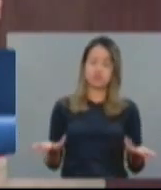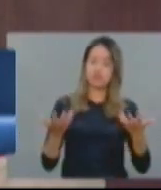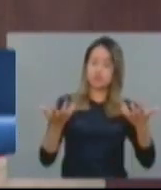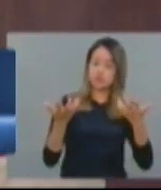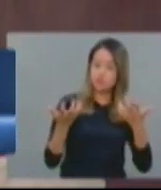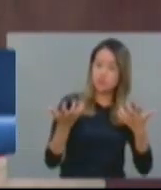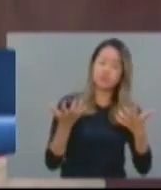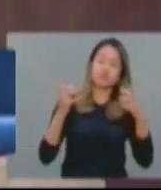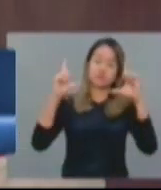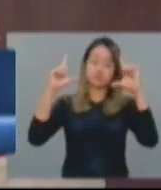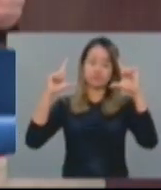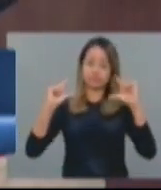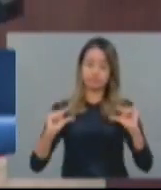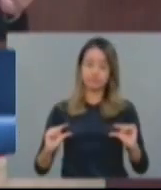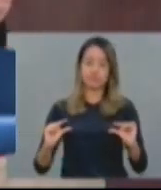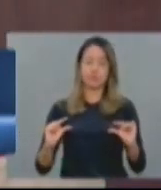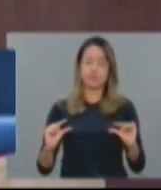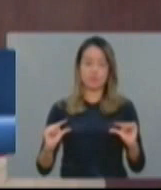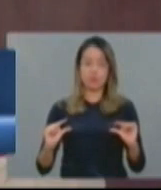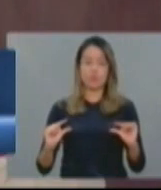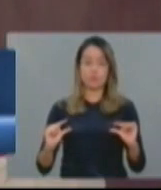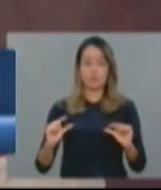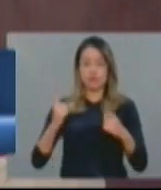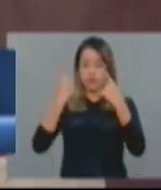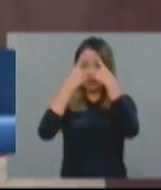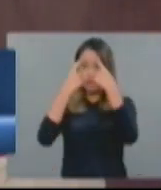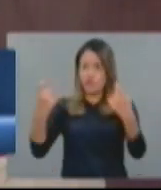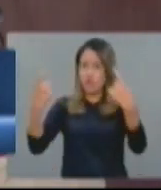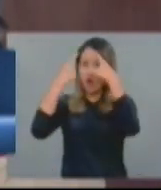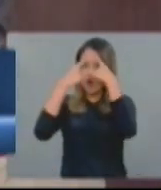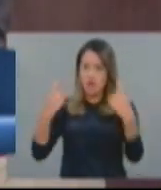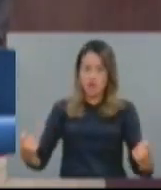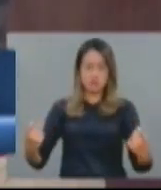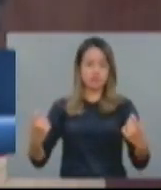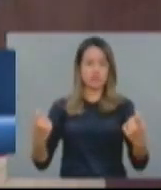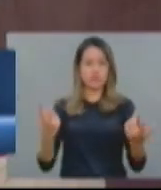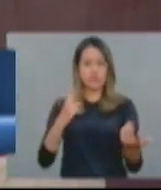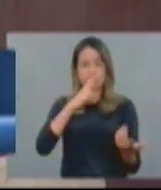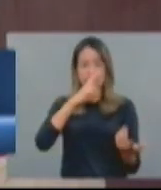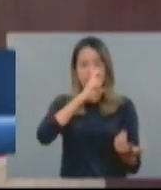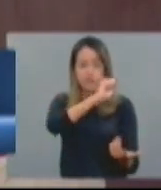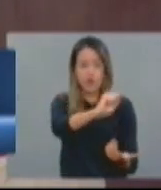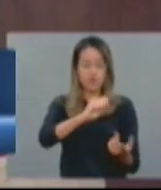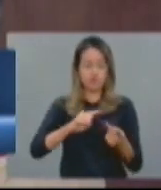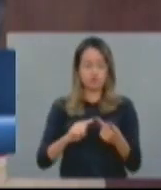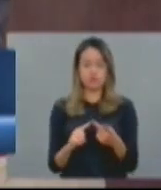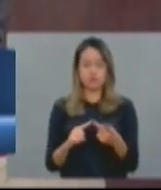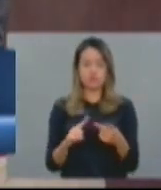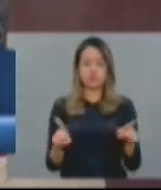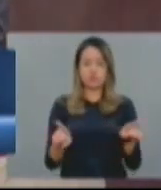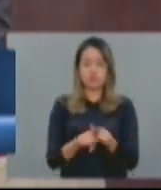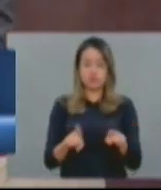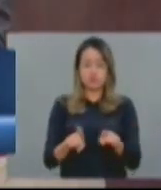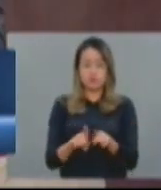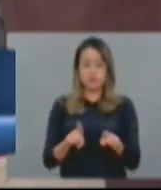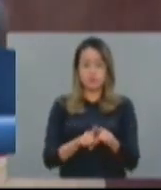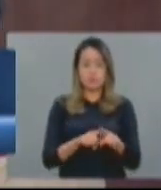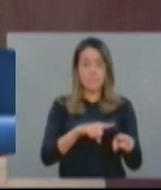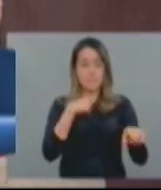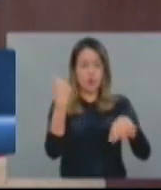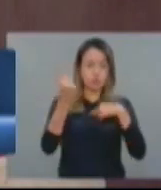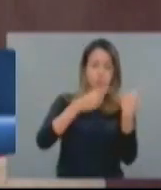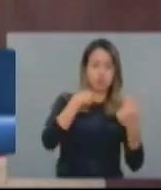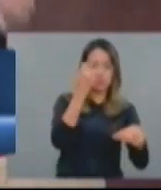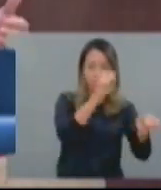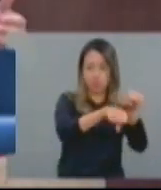reduzir os incidentes de violência, uma sociedade que busca reduzir o homicídio, uma